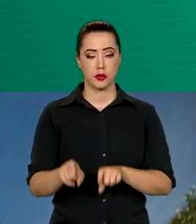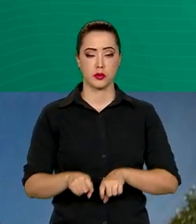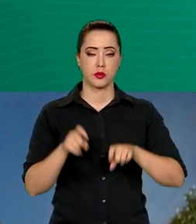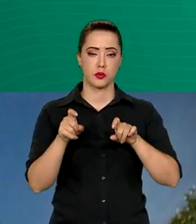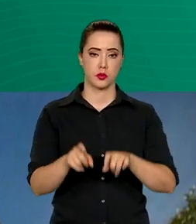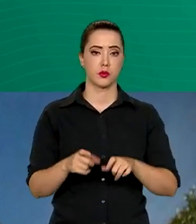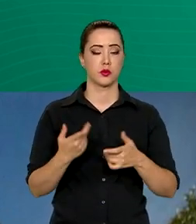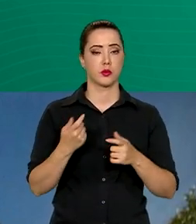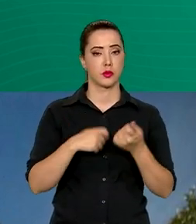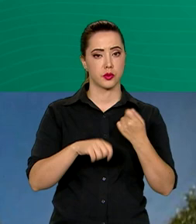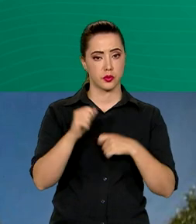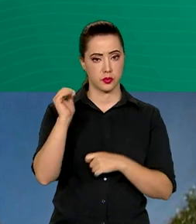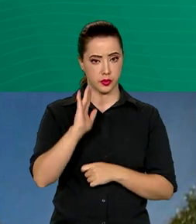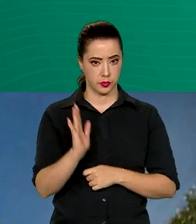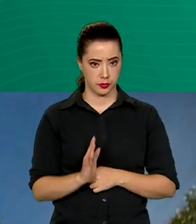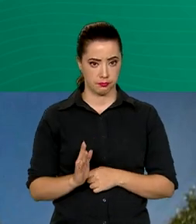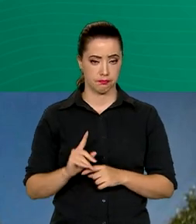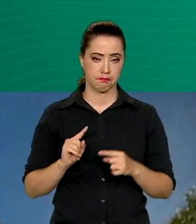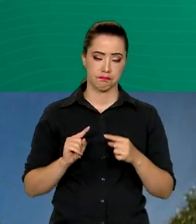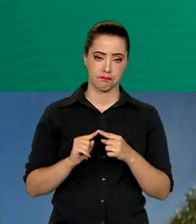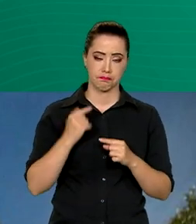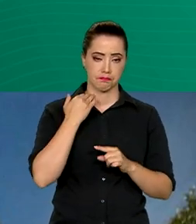para a economia brasileira, segundo o Banco Central.